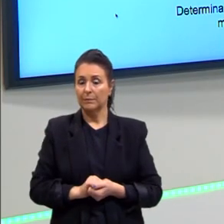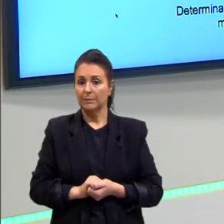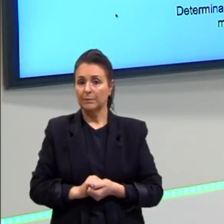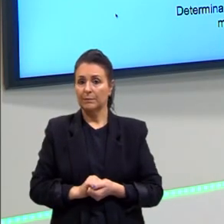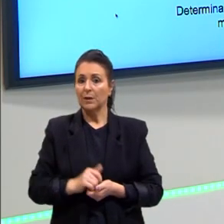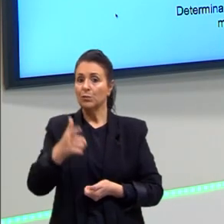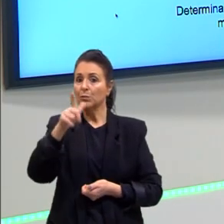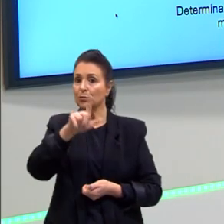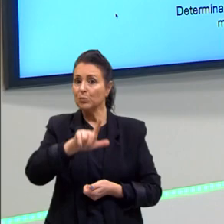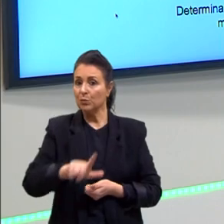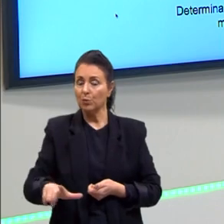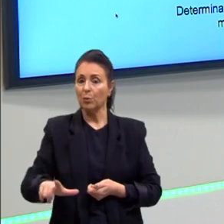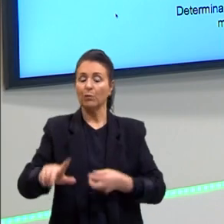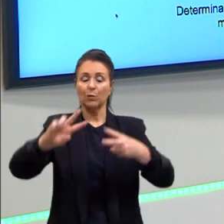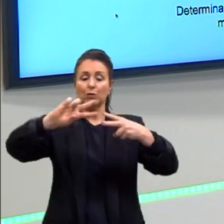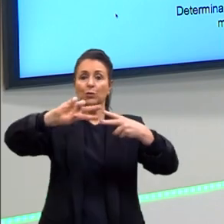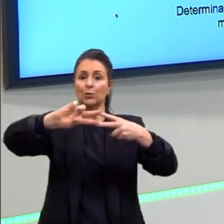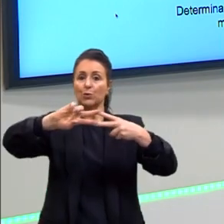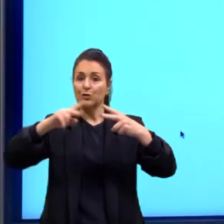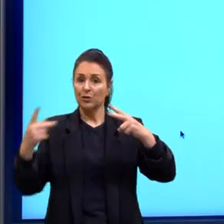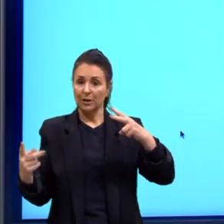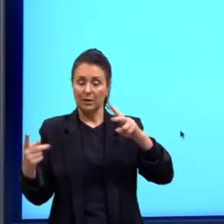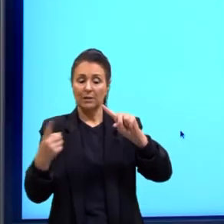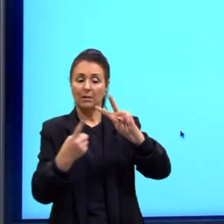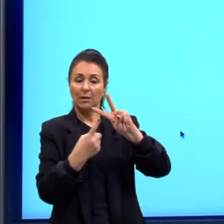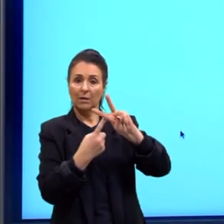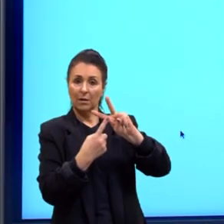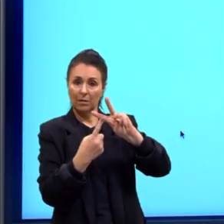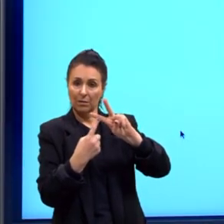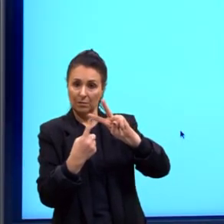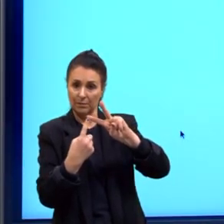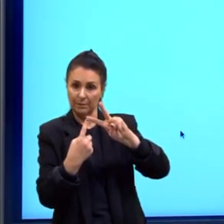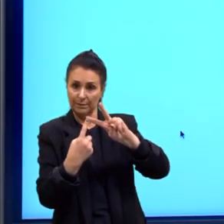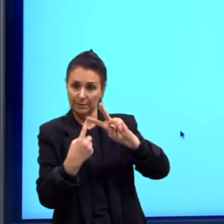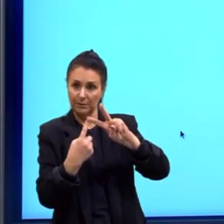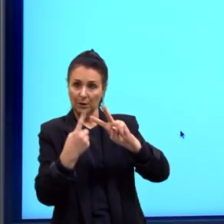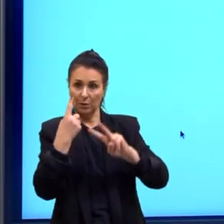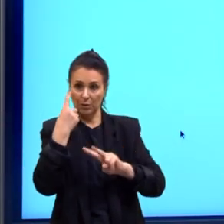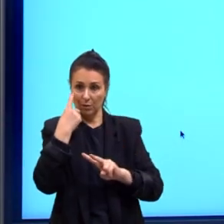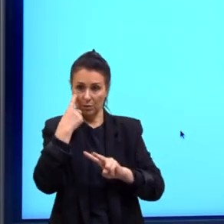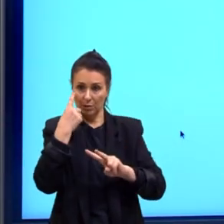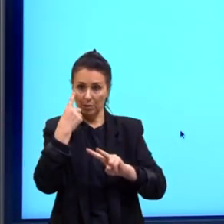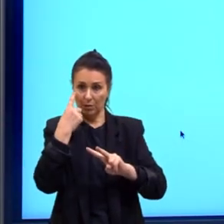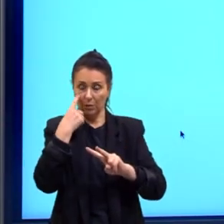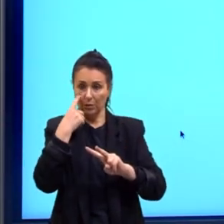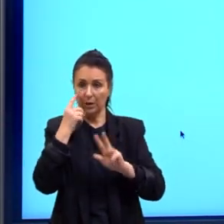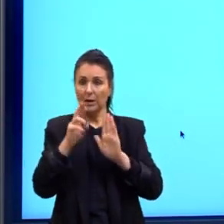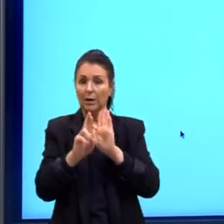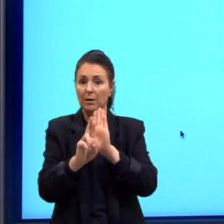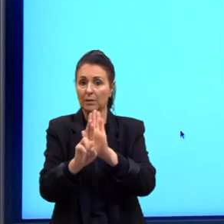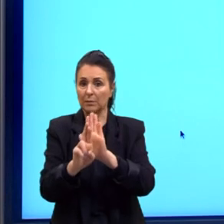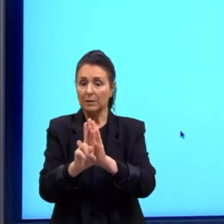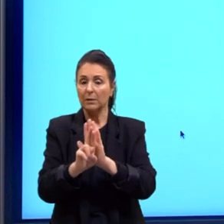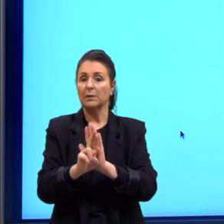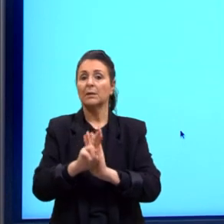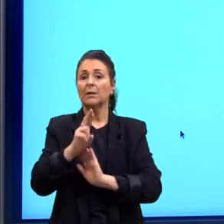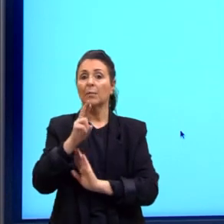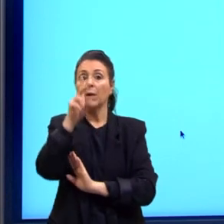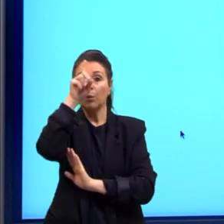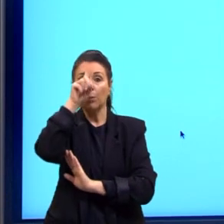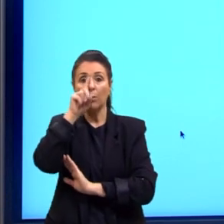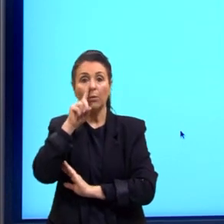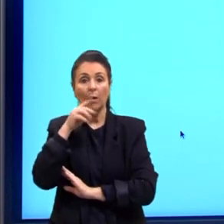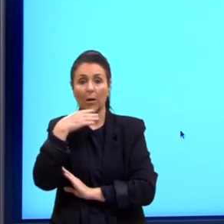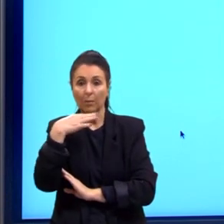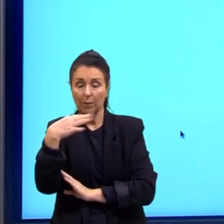Mais uma vez, genes alelos. Então, nós podemos ver aqui que esse gene, representado pela cor amarela,